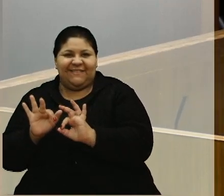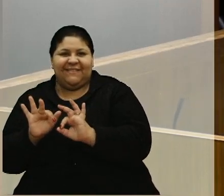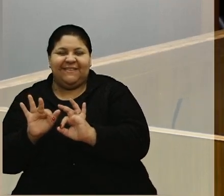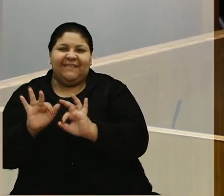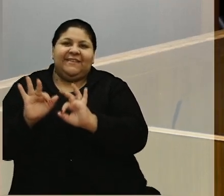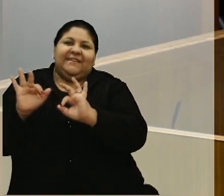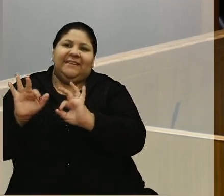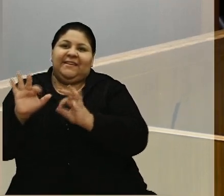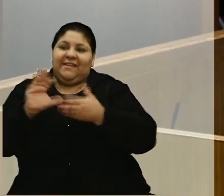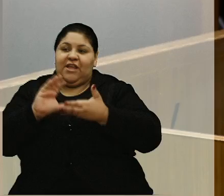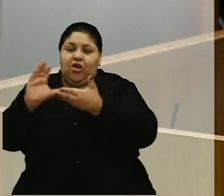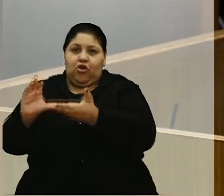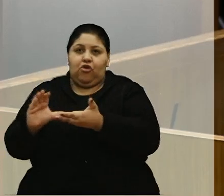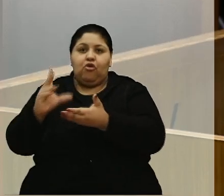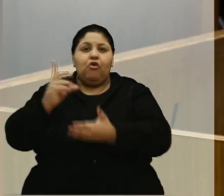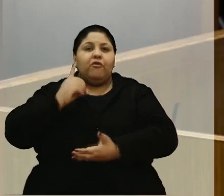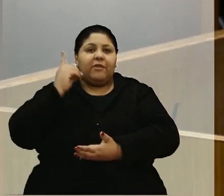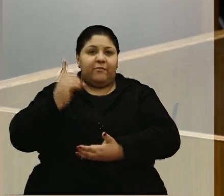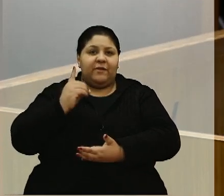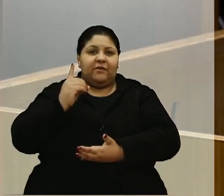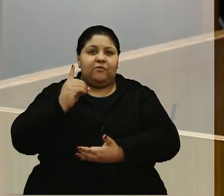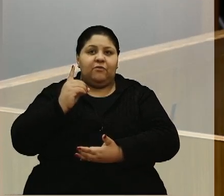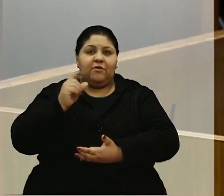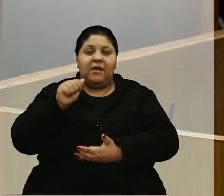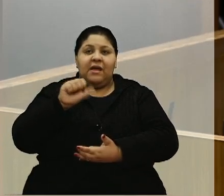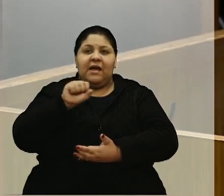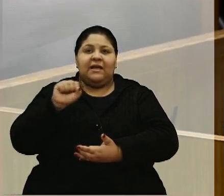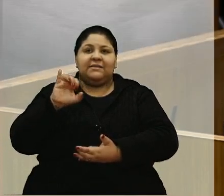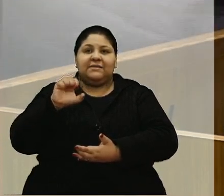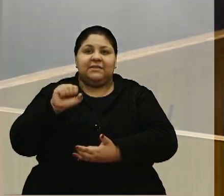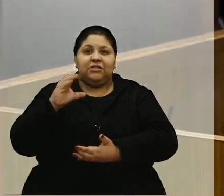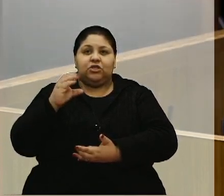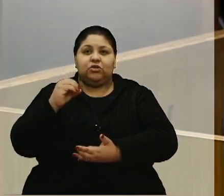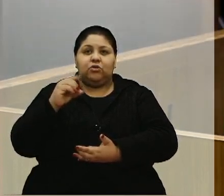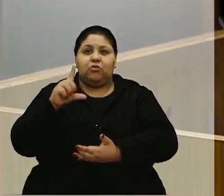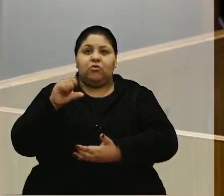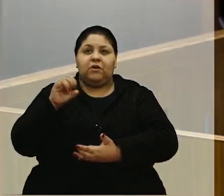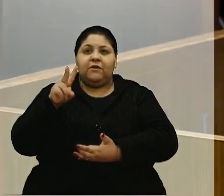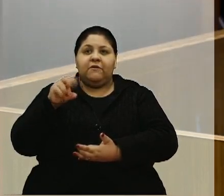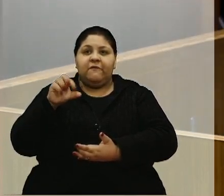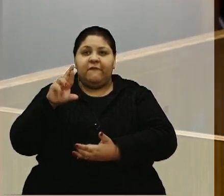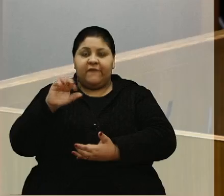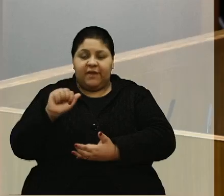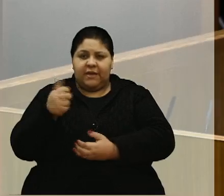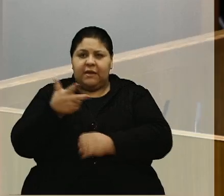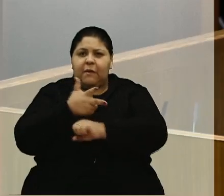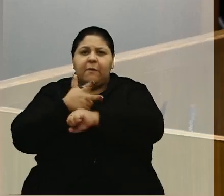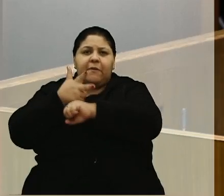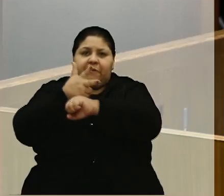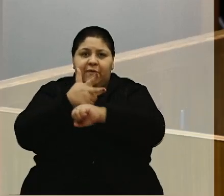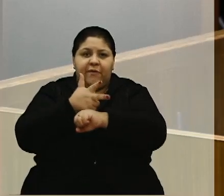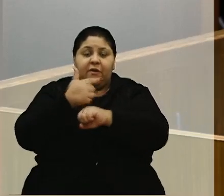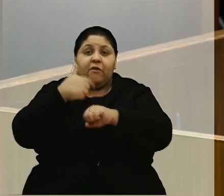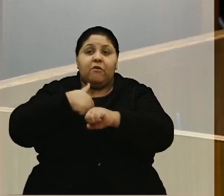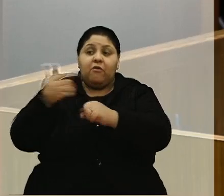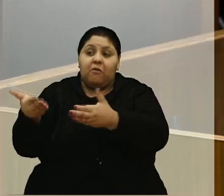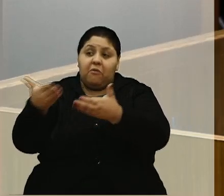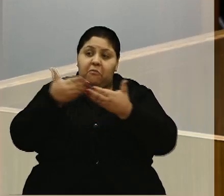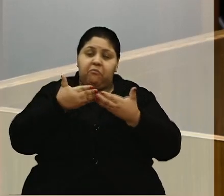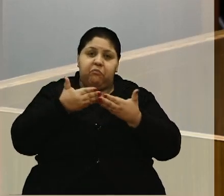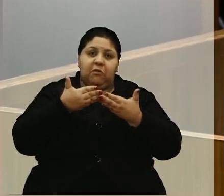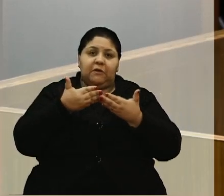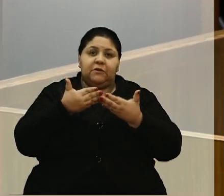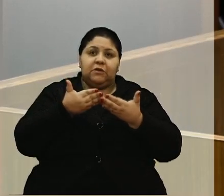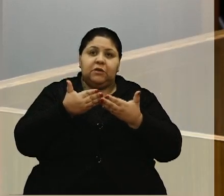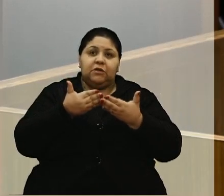do nosso deputado Alcísio Oliveira. Então, eu quero que passe o vídeo aí, onde eu estou convidando todos